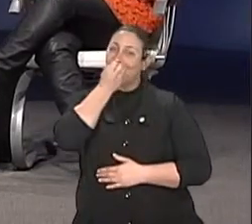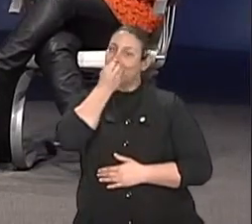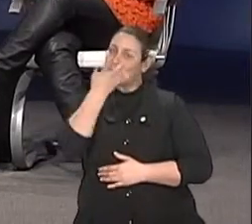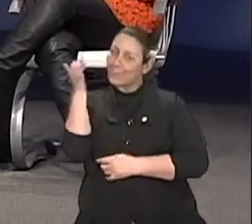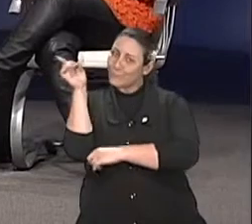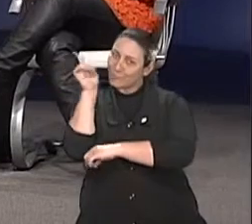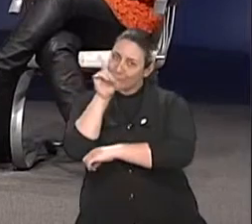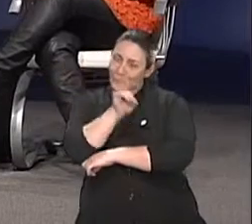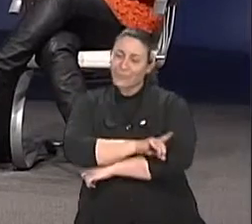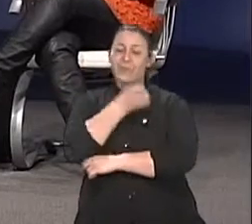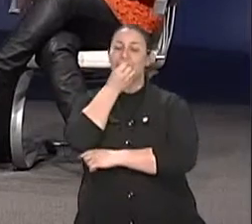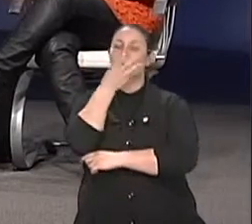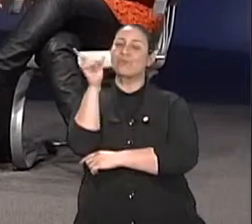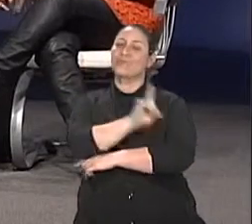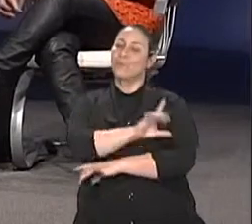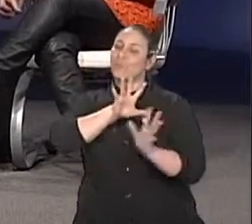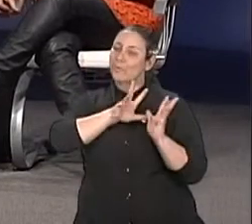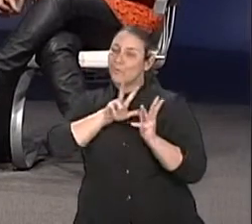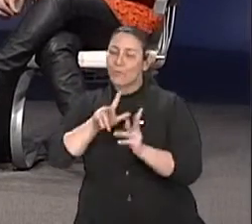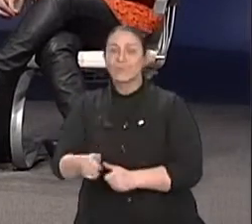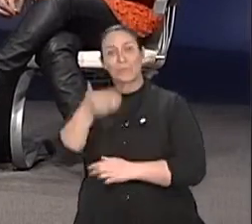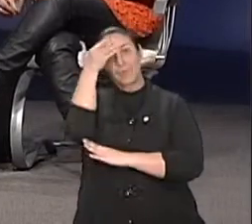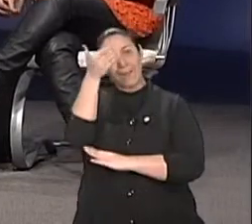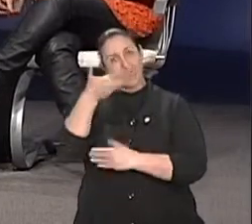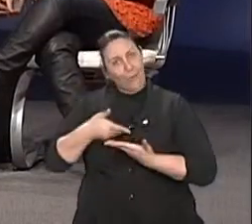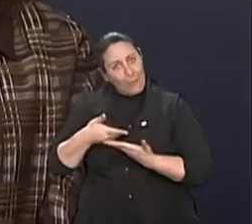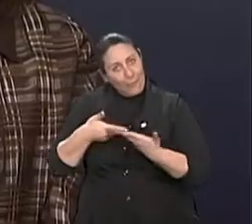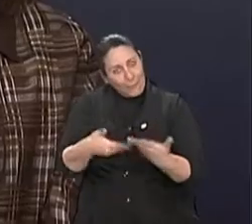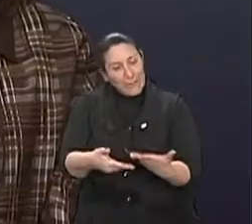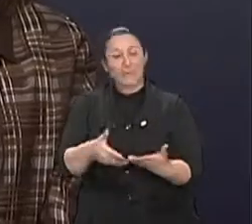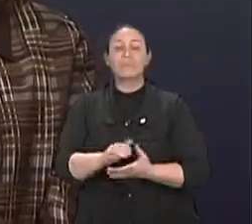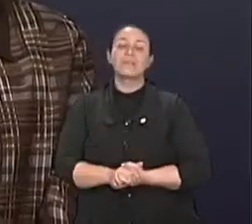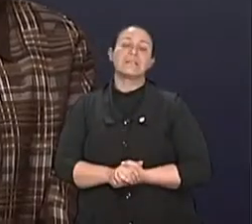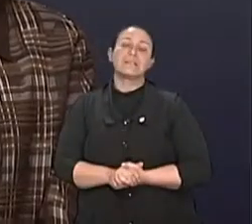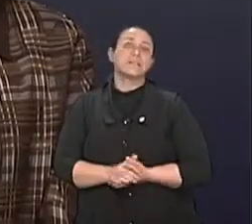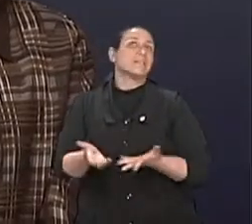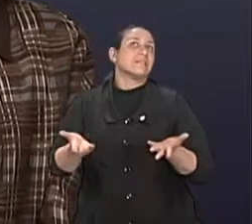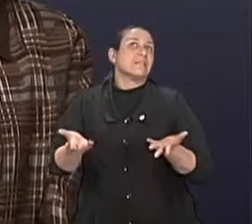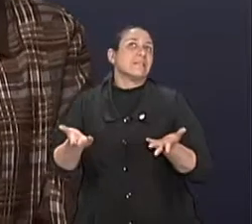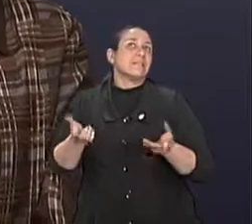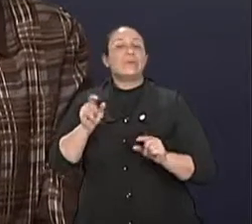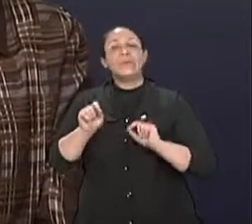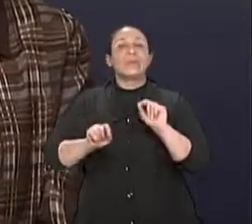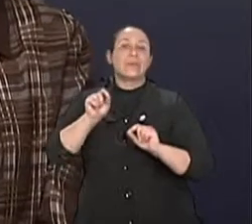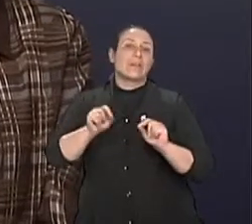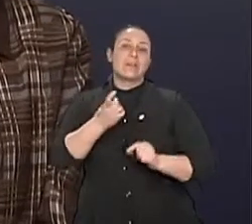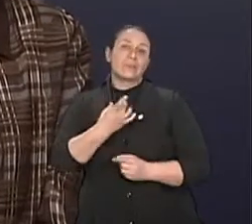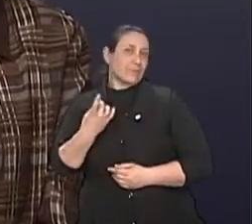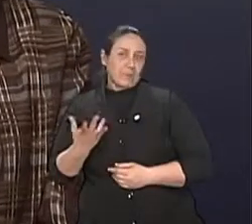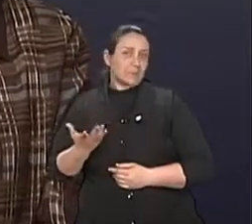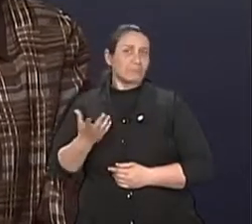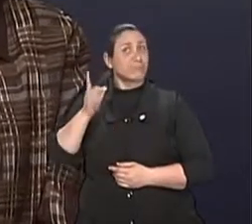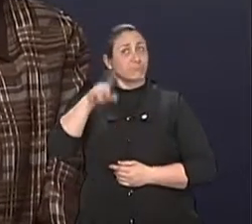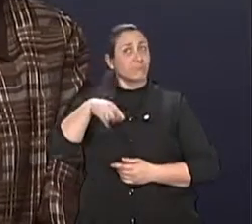Obrigada. Bom para todos, né? Obrigada pelo convite. Bom, o que é a solidão? A gente nasce só, né?